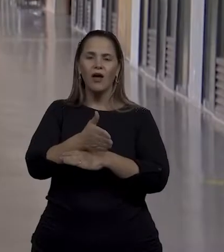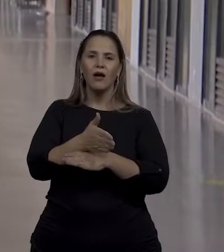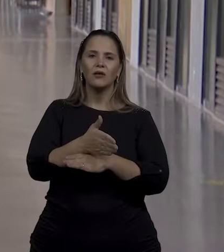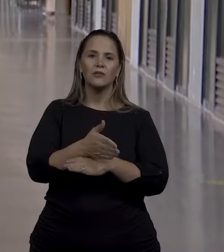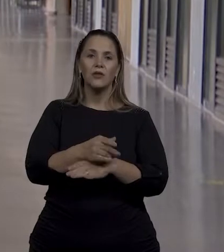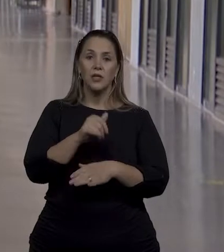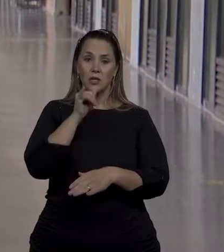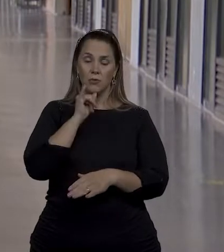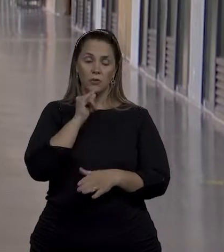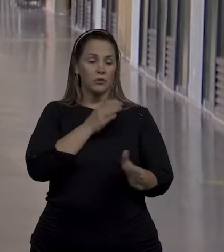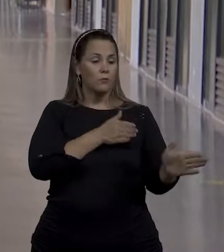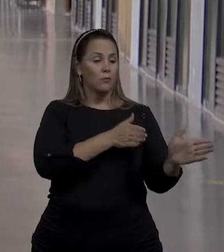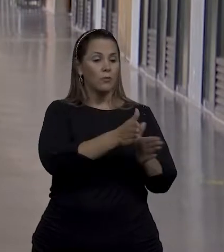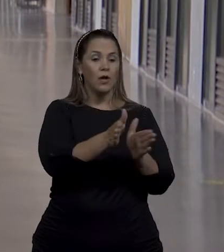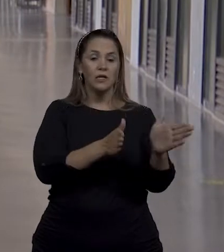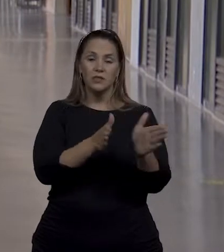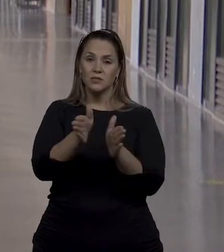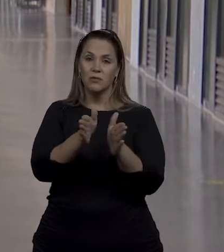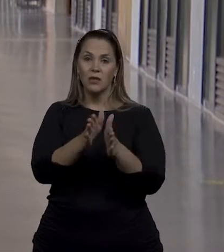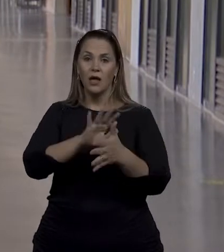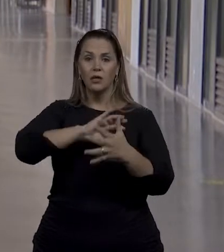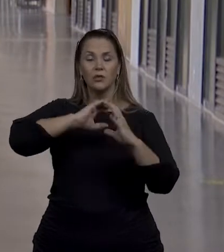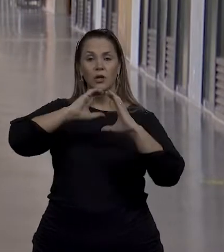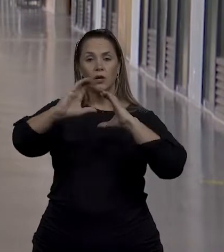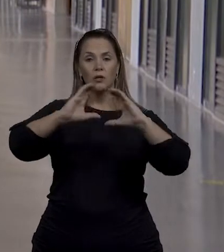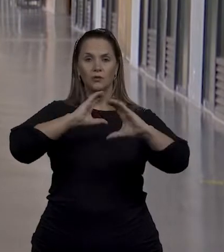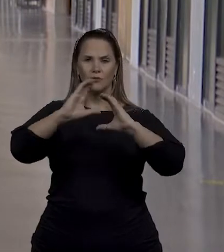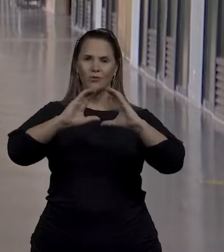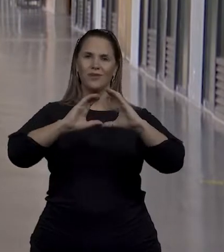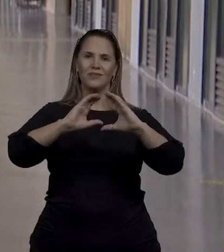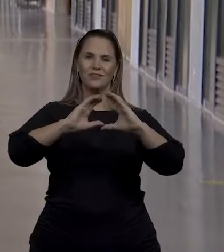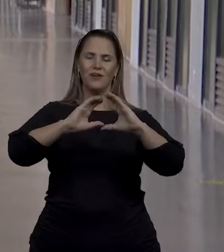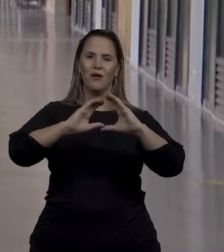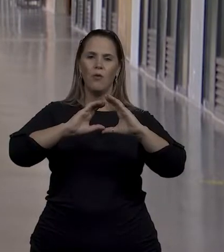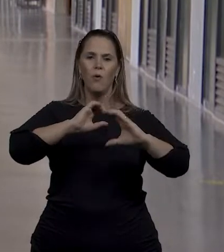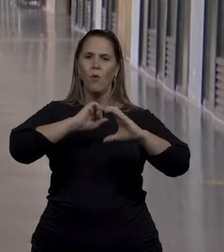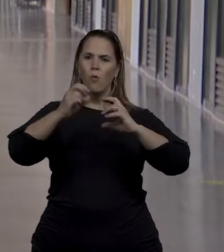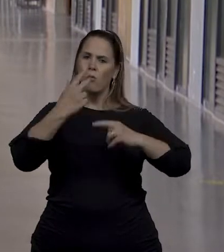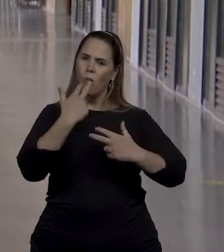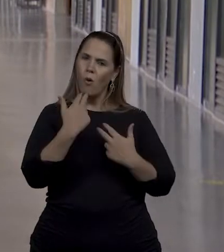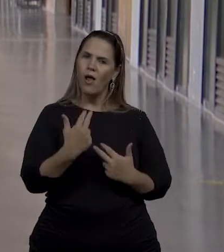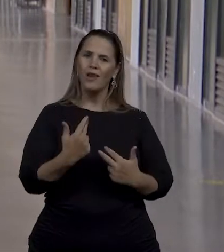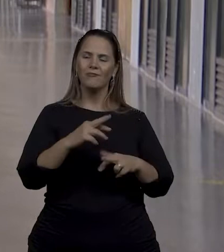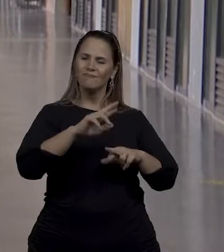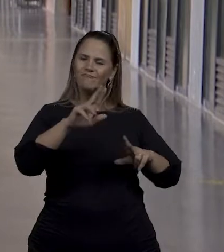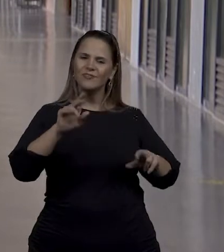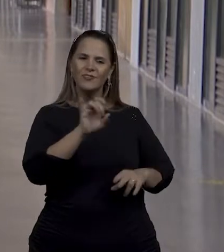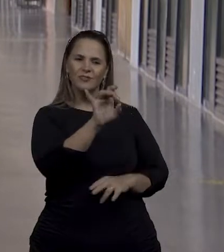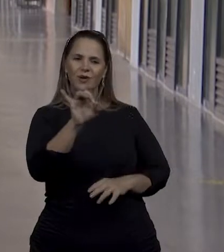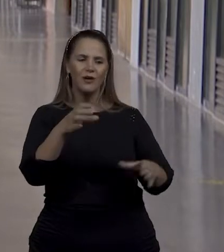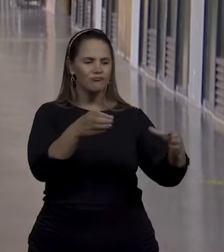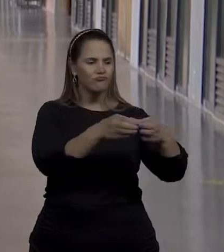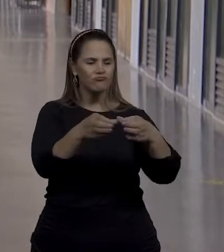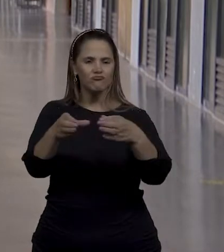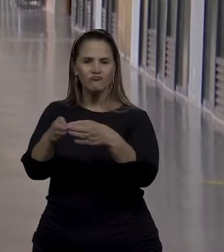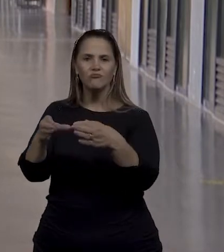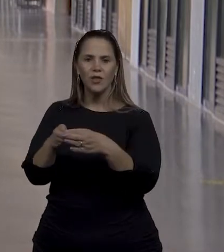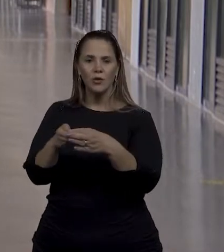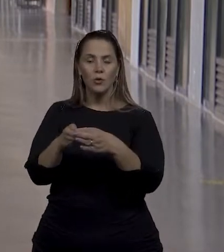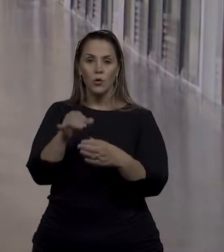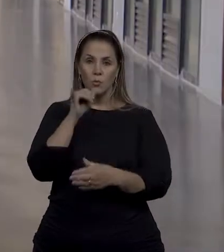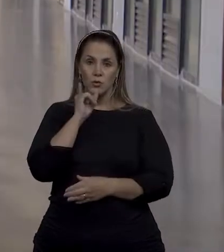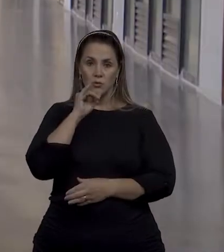Então, temos, por exemplo, acessibilidade nas comunicações com uma linguagem acessível, um linguajar mais simples para pessoas com deficiência